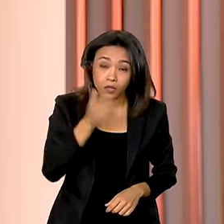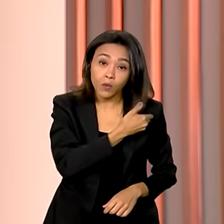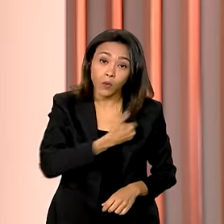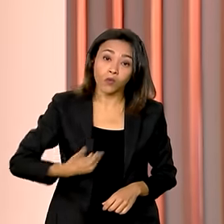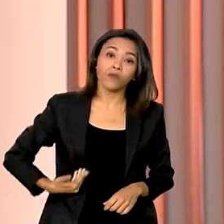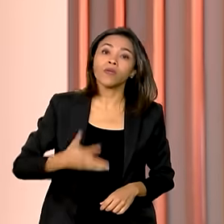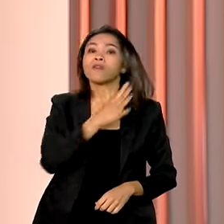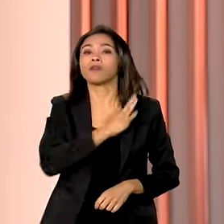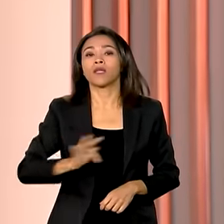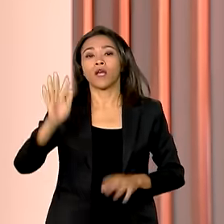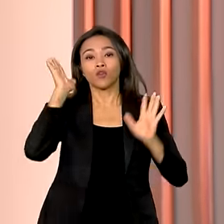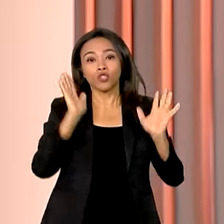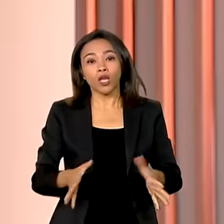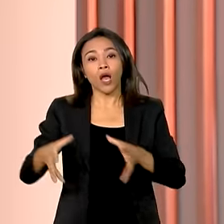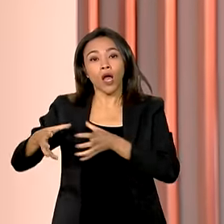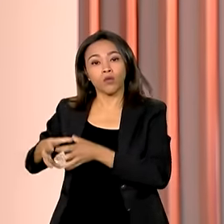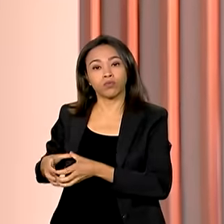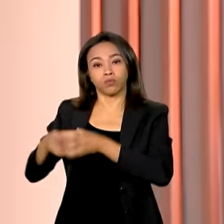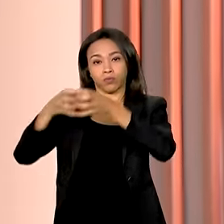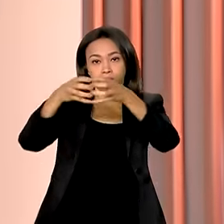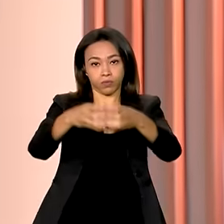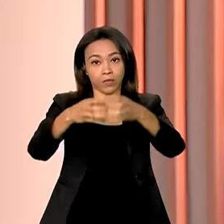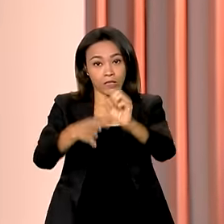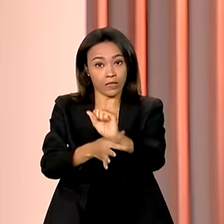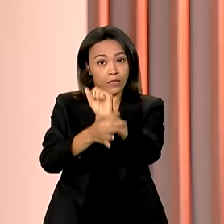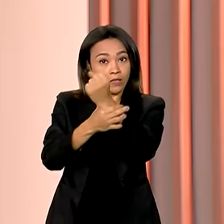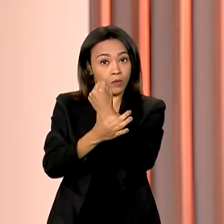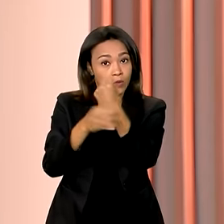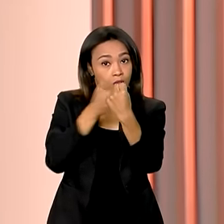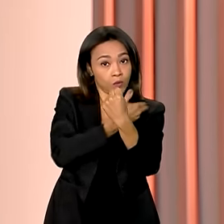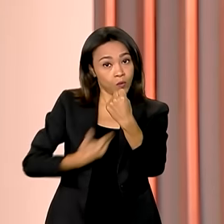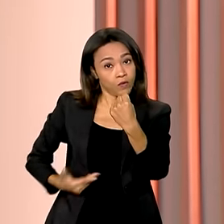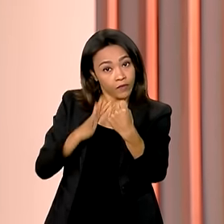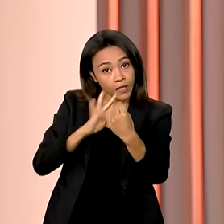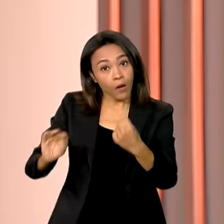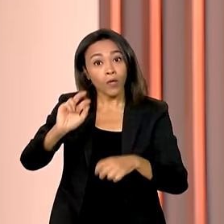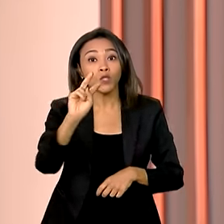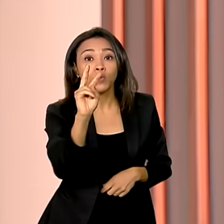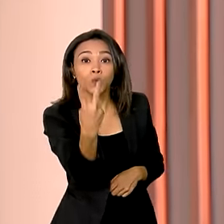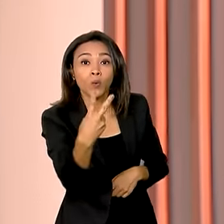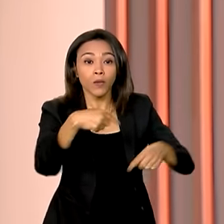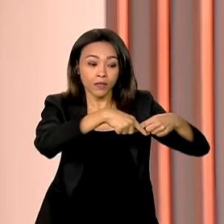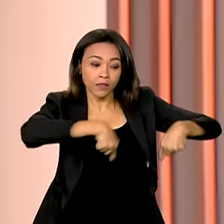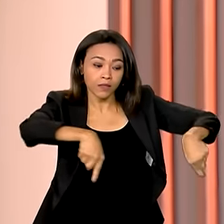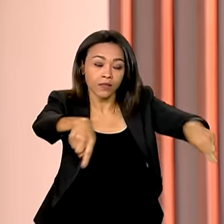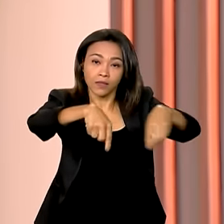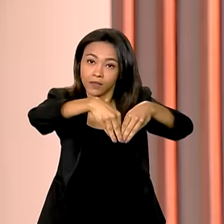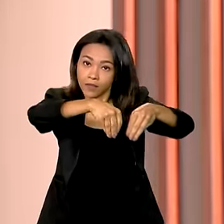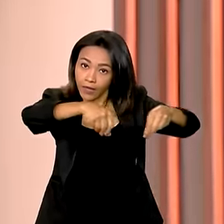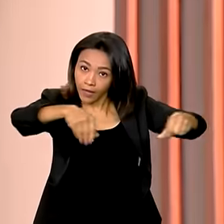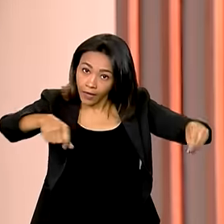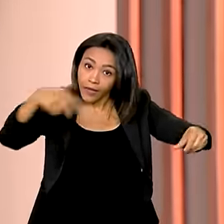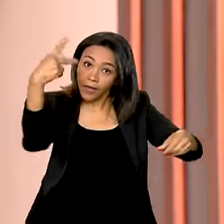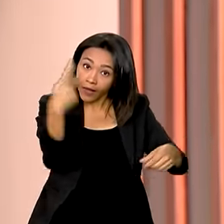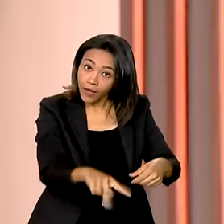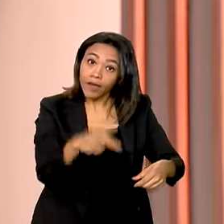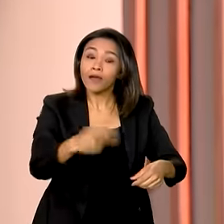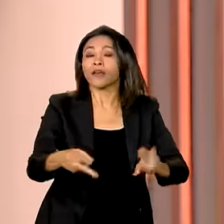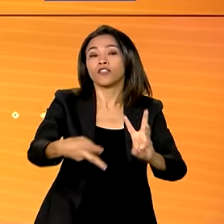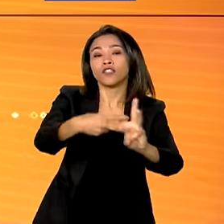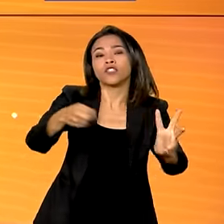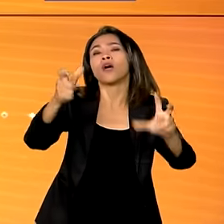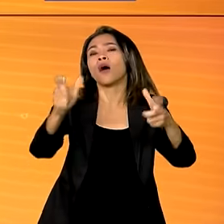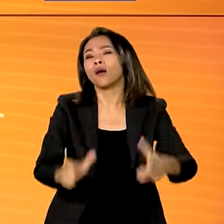autorizou o emprego da Força Nacional de Segurança Pública em mais duas terras indígenas, desta vez no estado do Rio Grande do Sul.